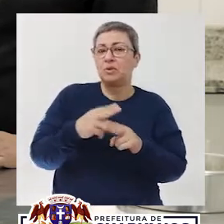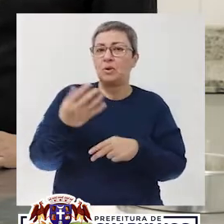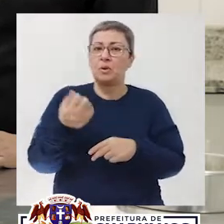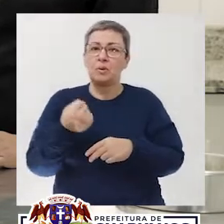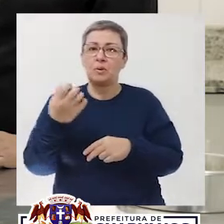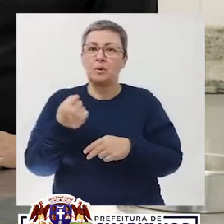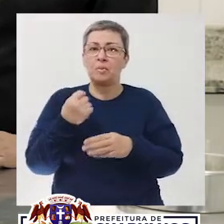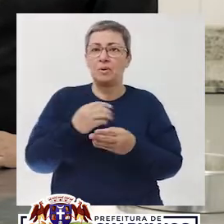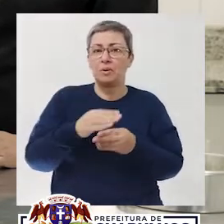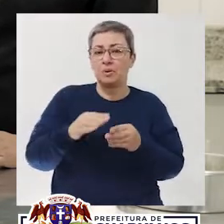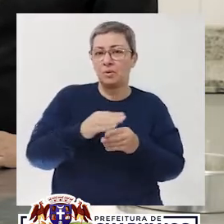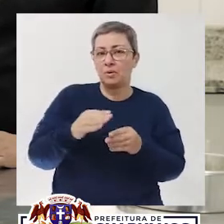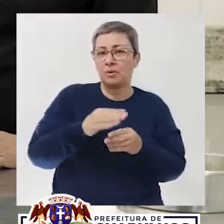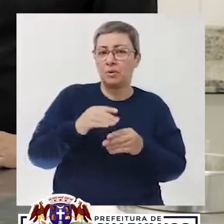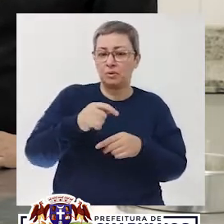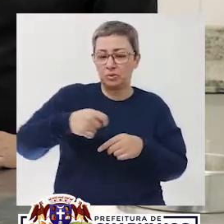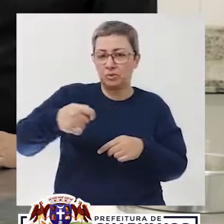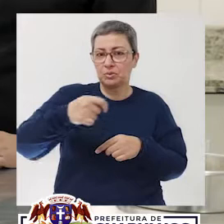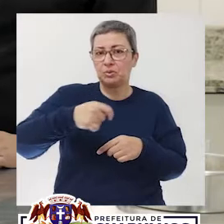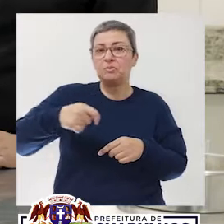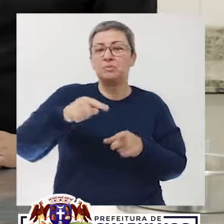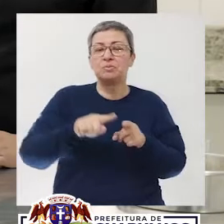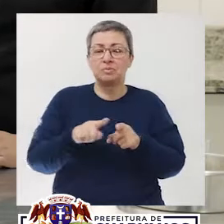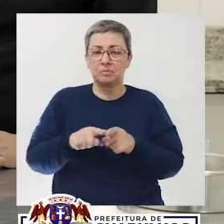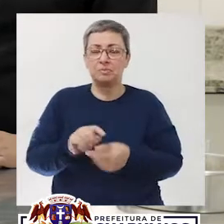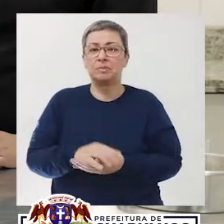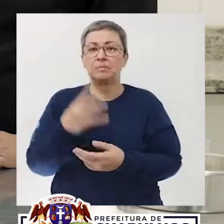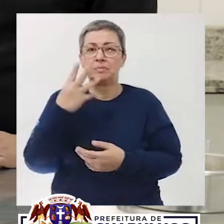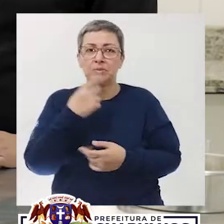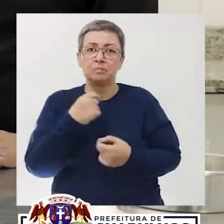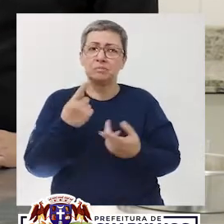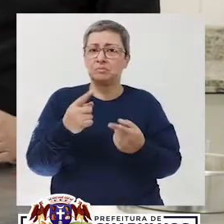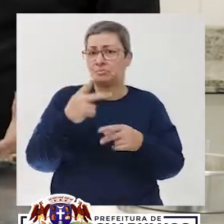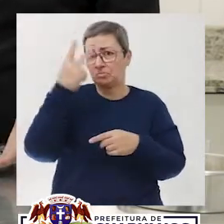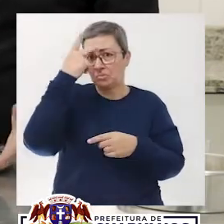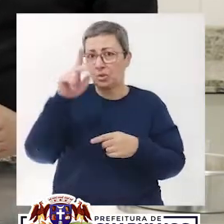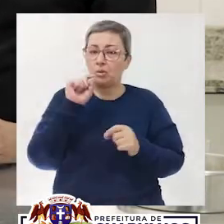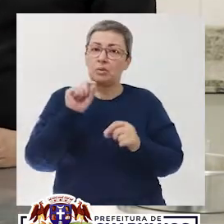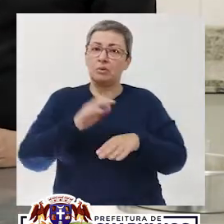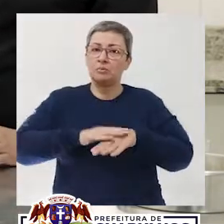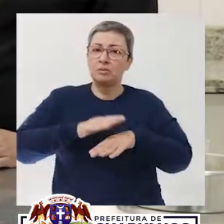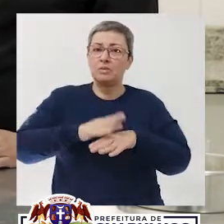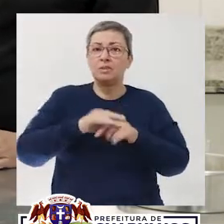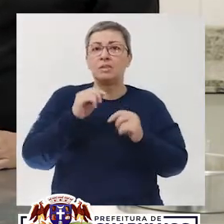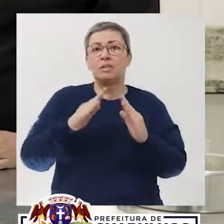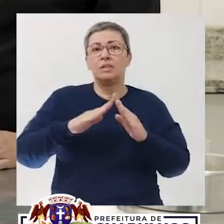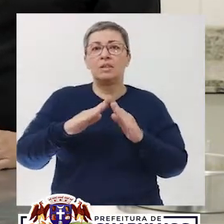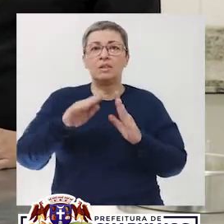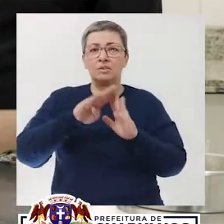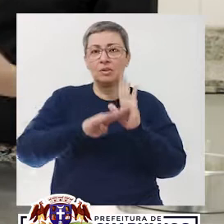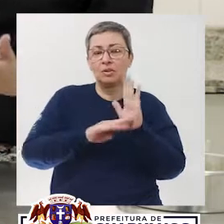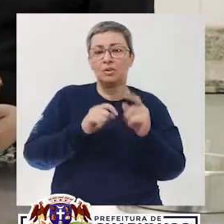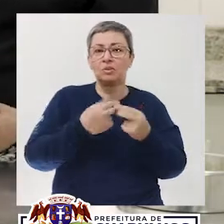chocolate branco Daí se dá uma derretidinha, faz um rabisco Também fica bonita Então fica a critério de quem for fazer a receita em casa